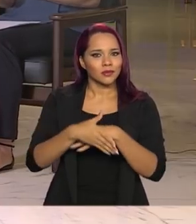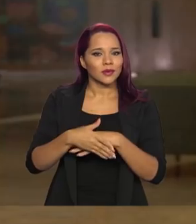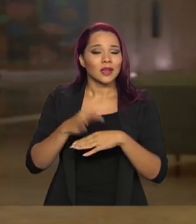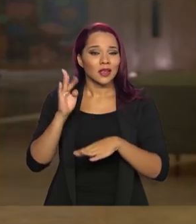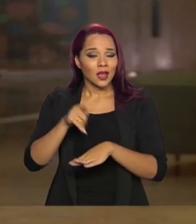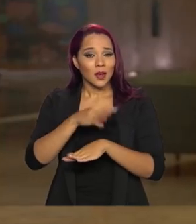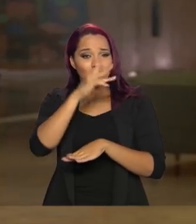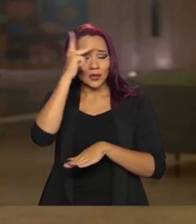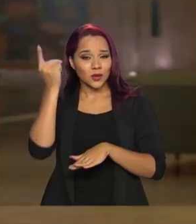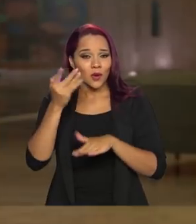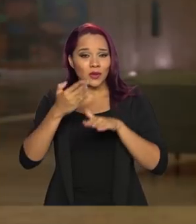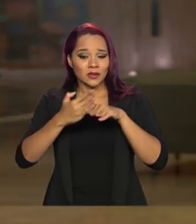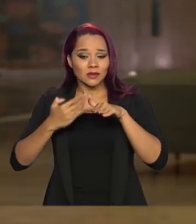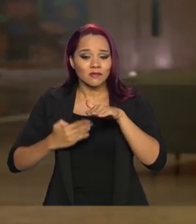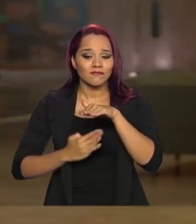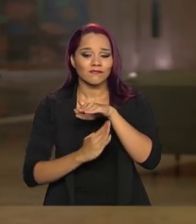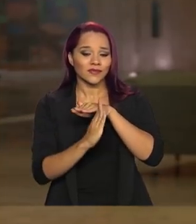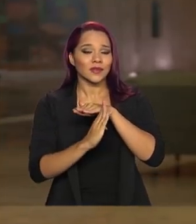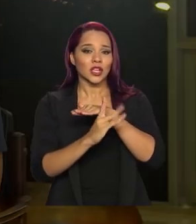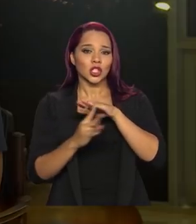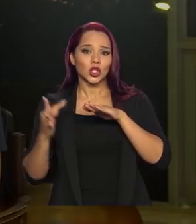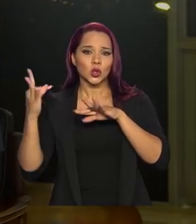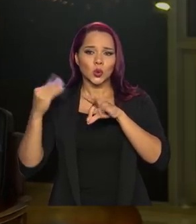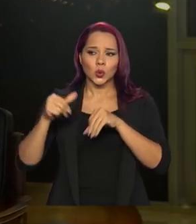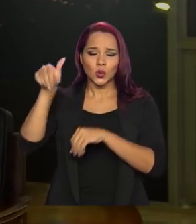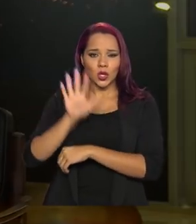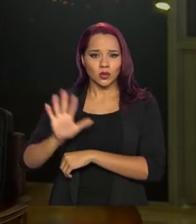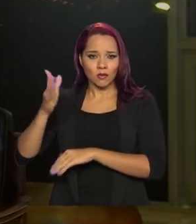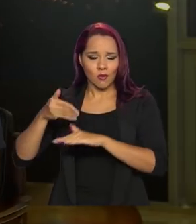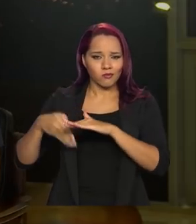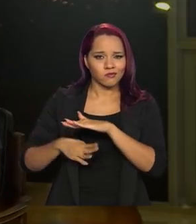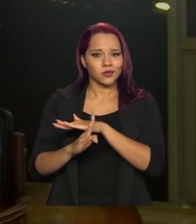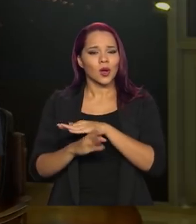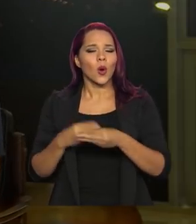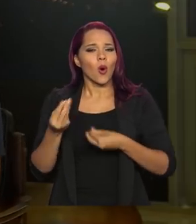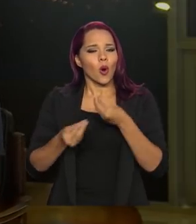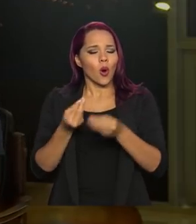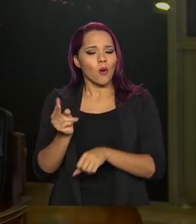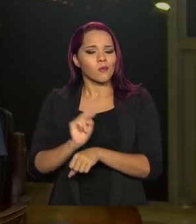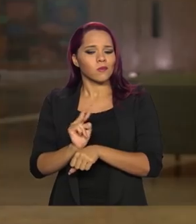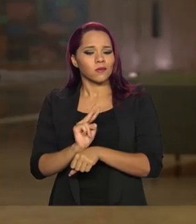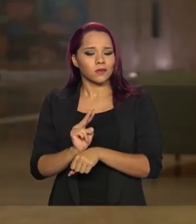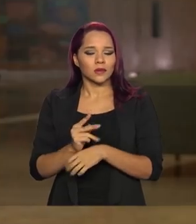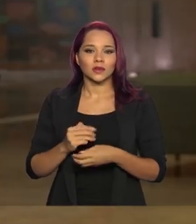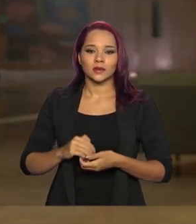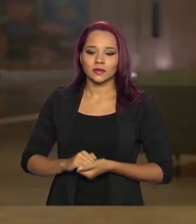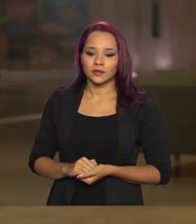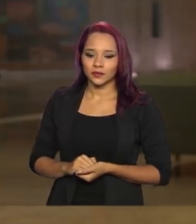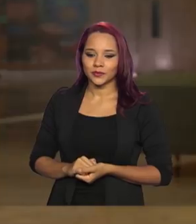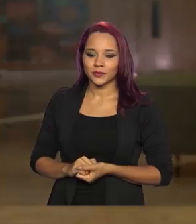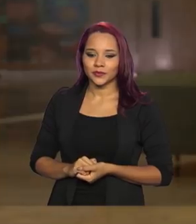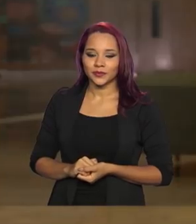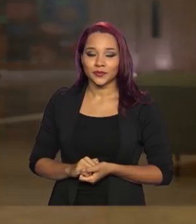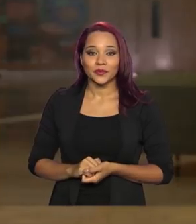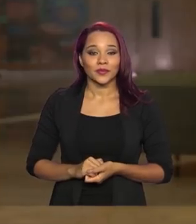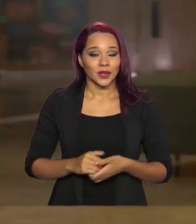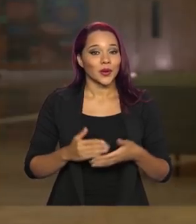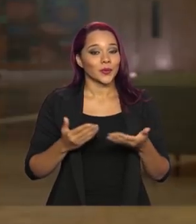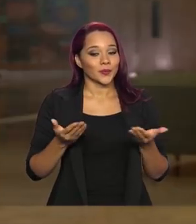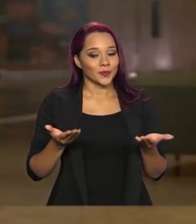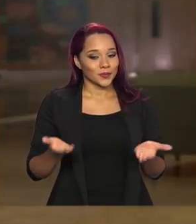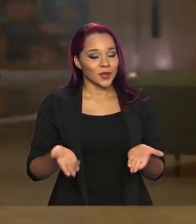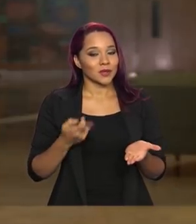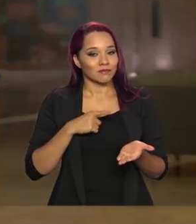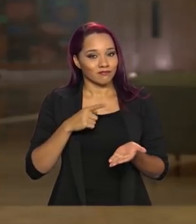de estrangeiros de todas as nacionalidades. Como é que vai ser feito esse monitoramento? Veja, desde que